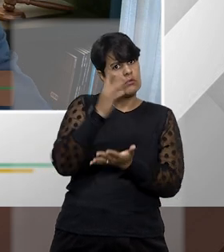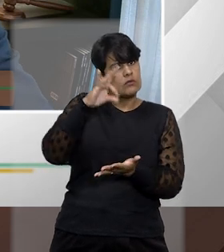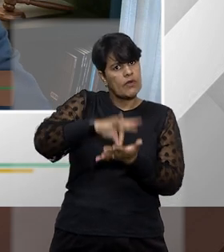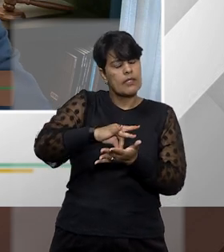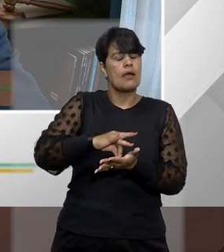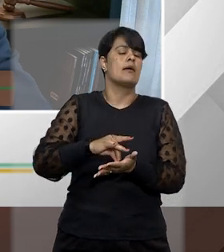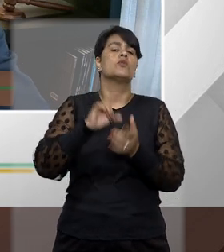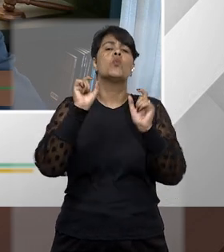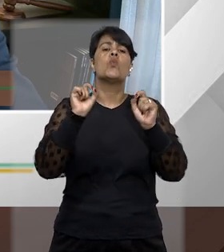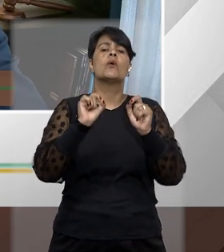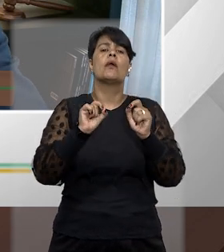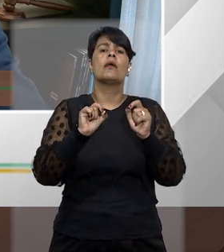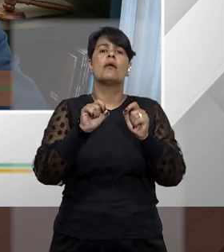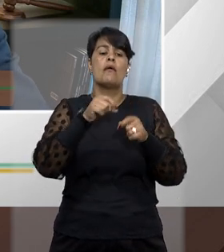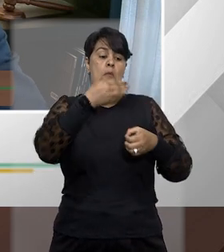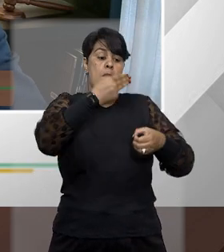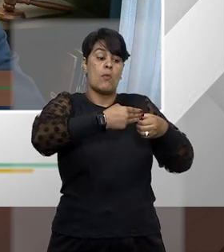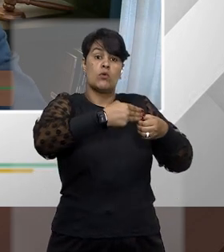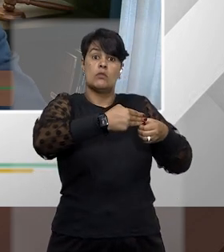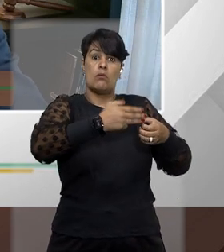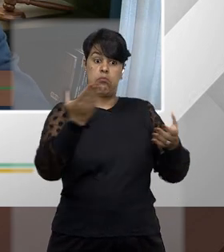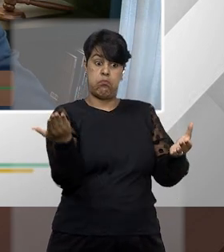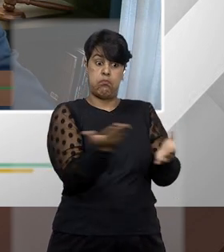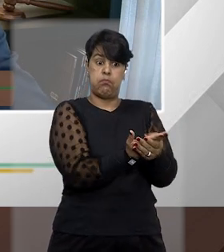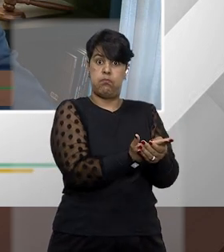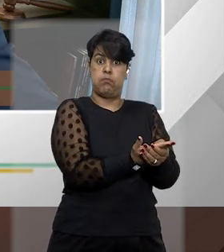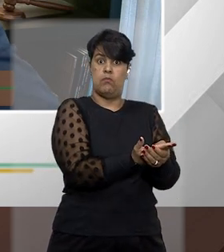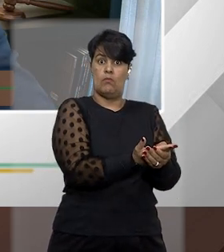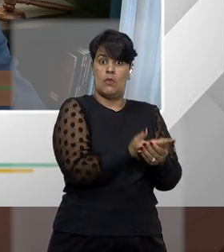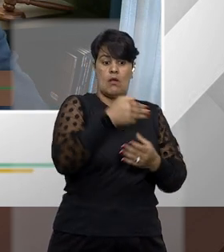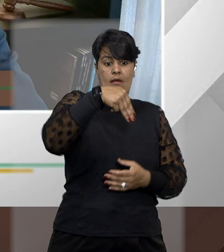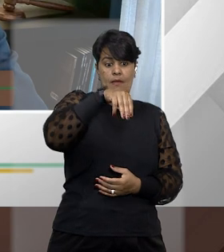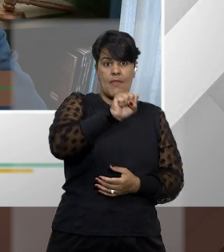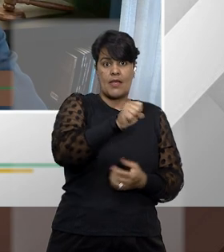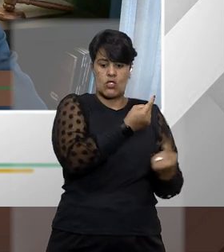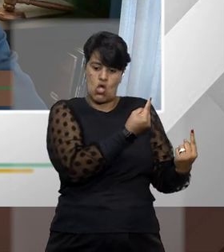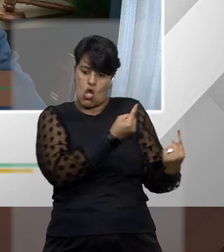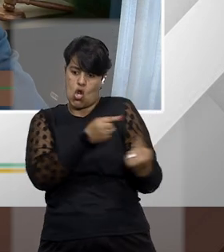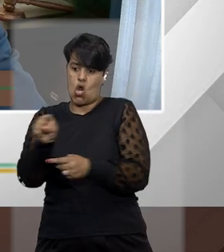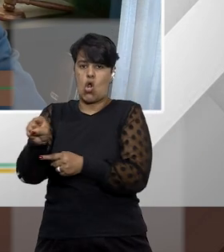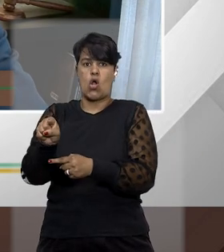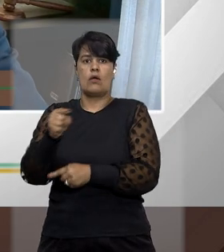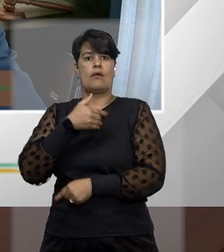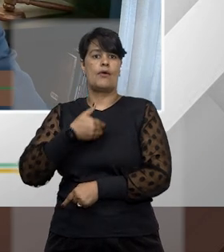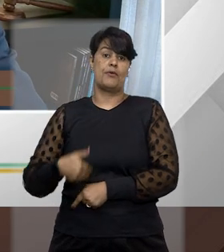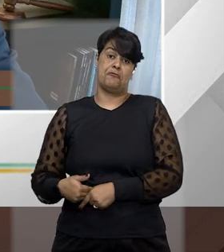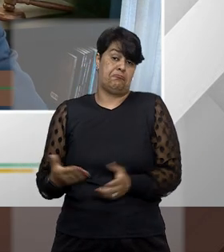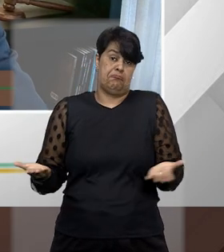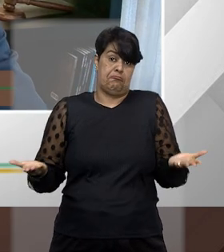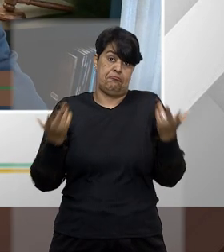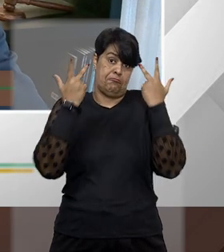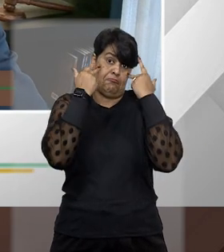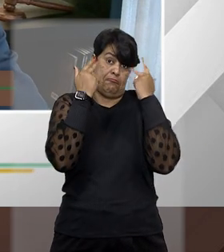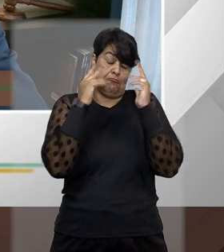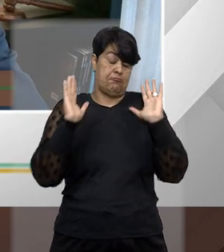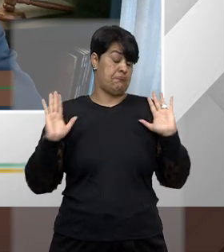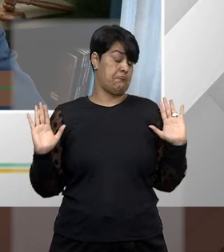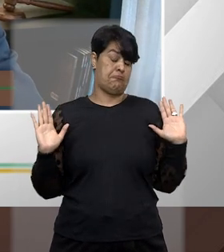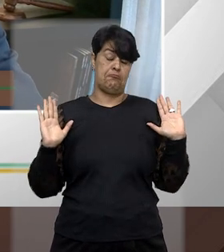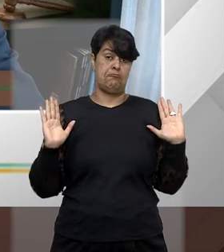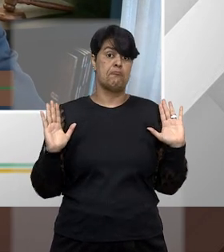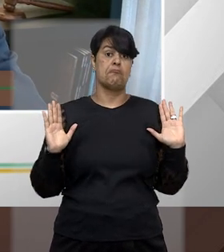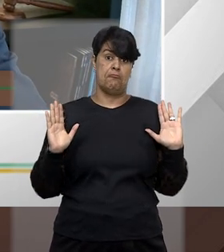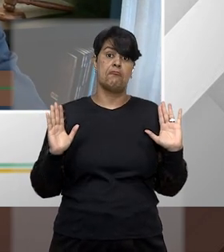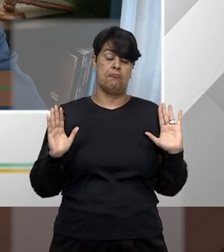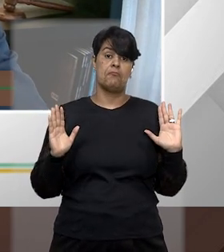julgar, em que um município impeta o mandato de segurança contra a União, por exemplo. Então, não há nenhum problema que o próprio poder